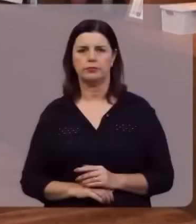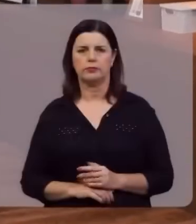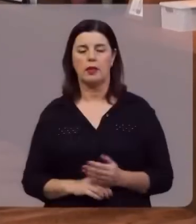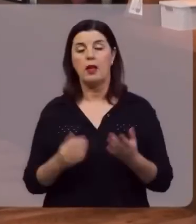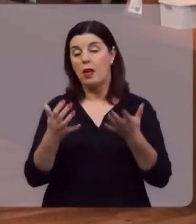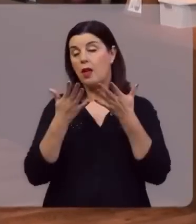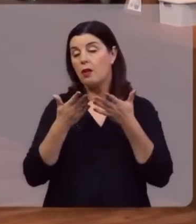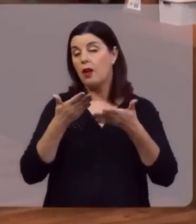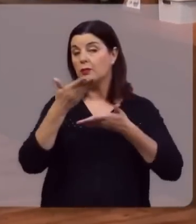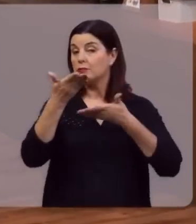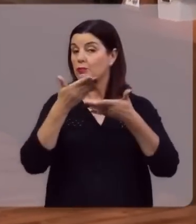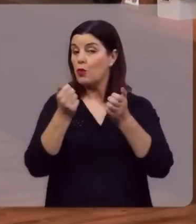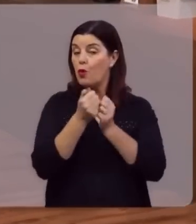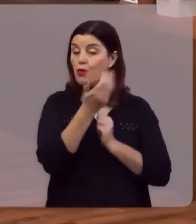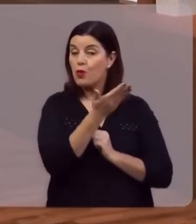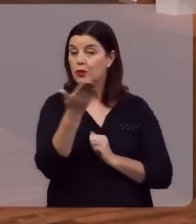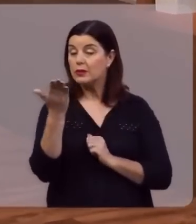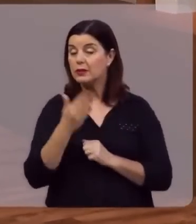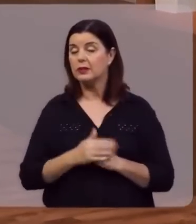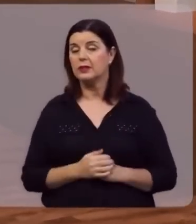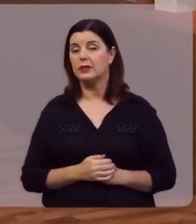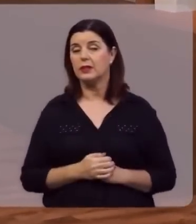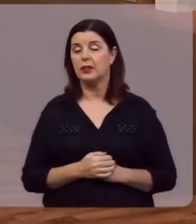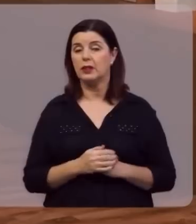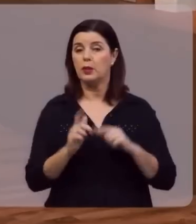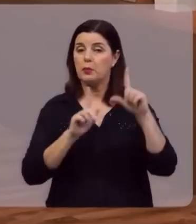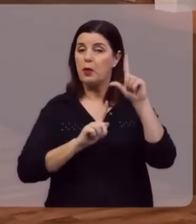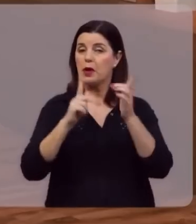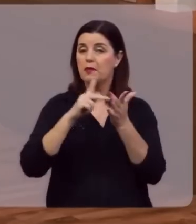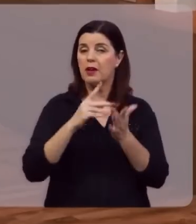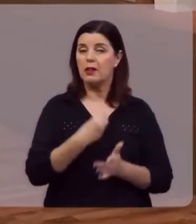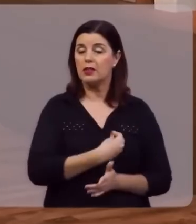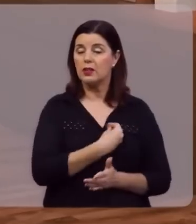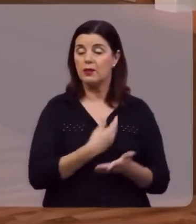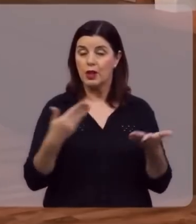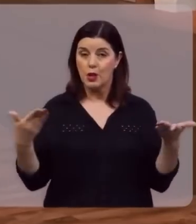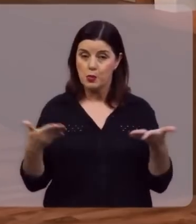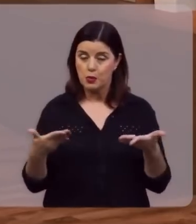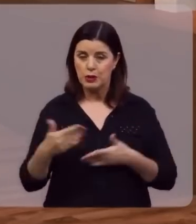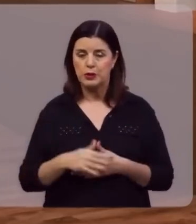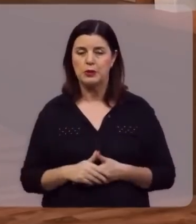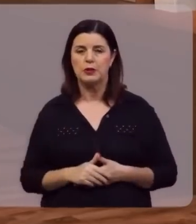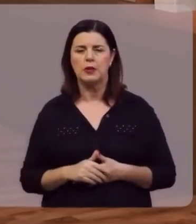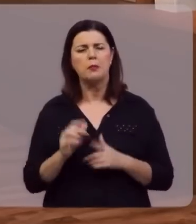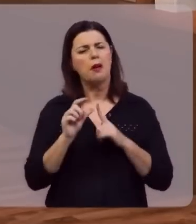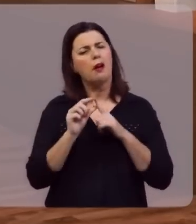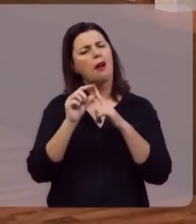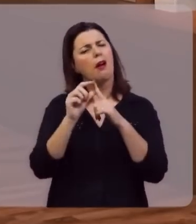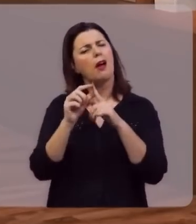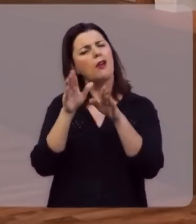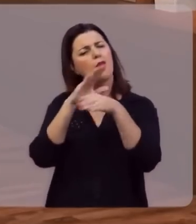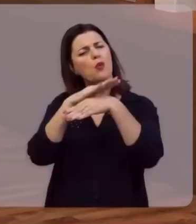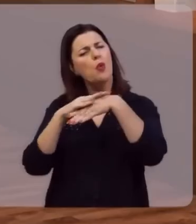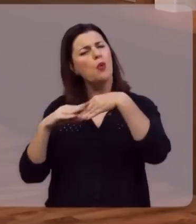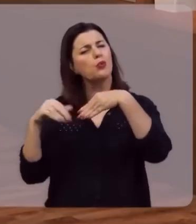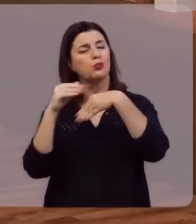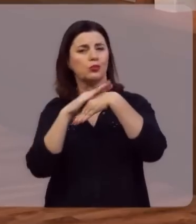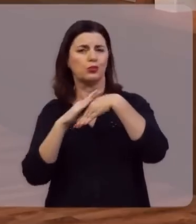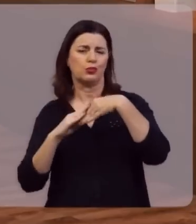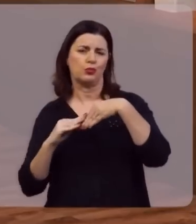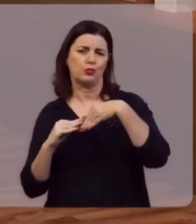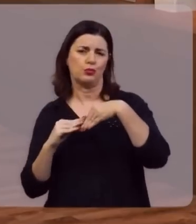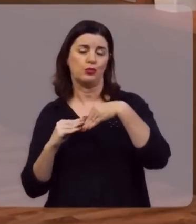Eu quero compartilhar com você, no programa Verdade e Vida de hoje, uma palavra consoladora,